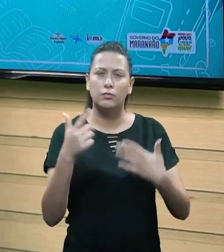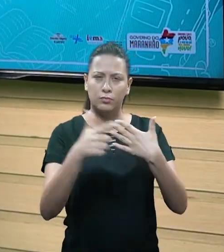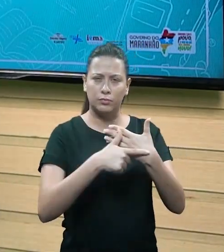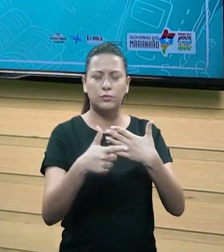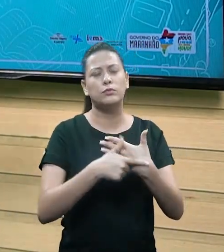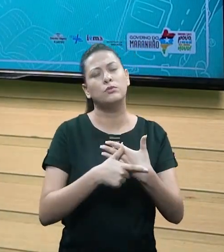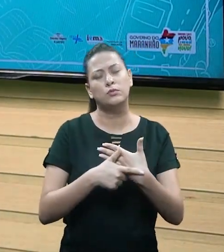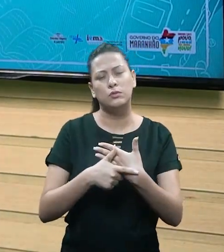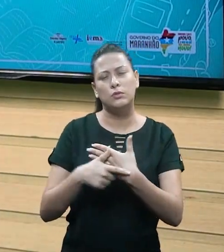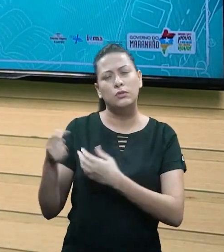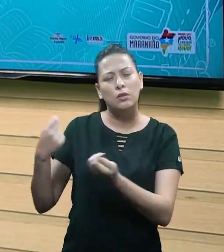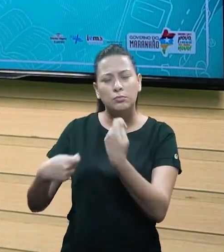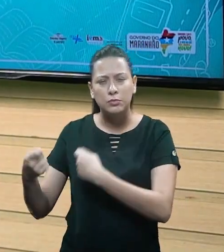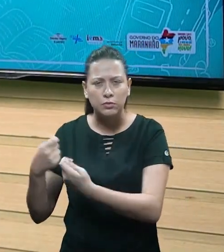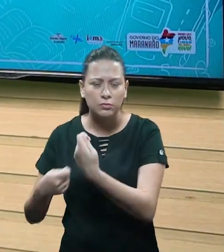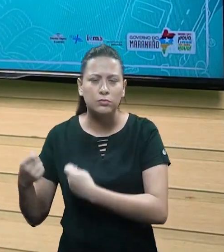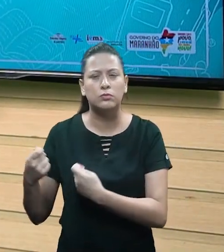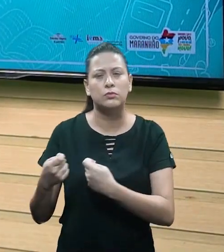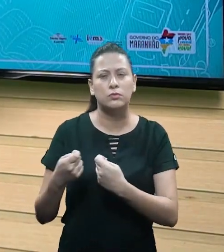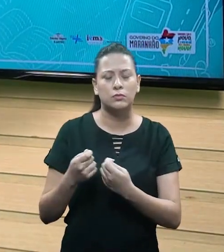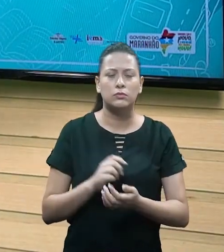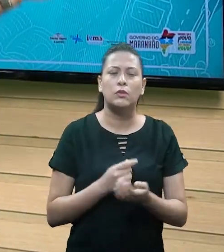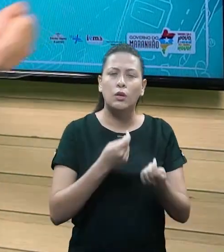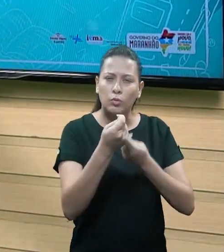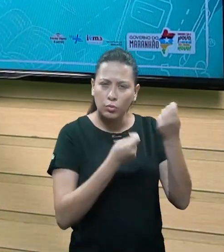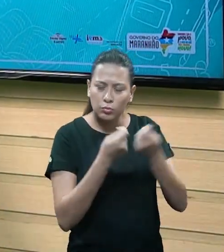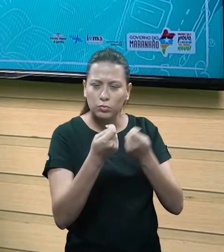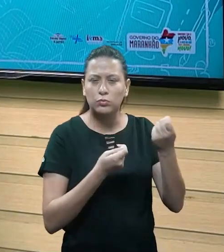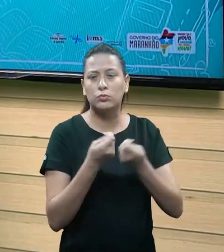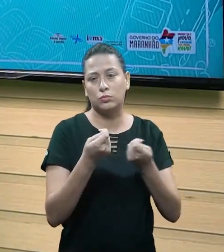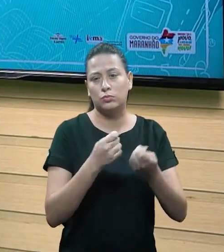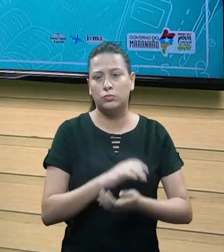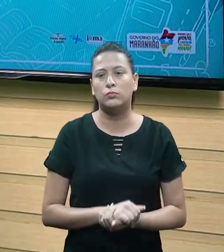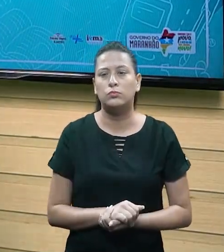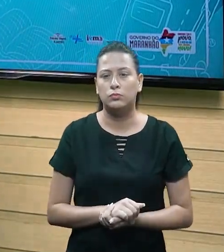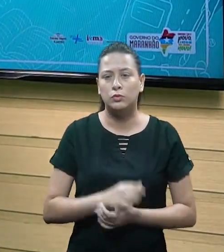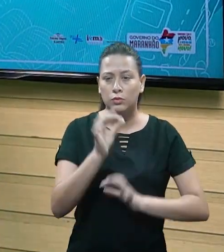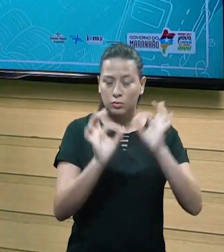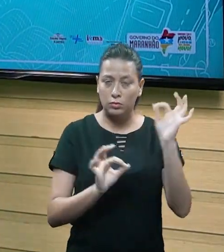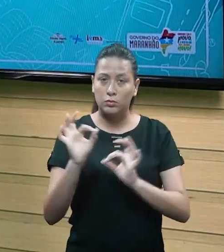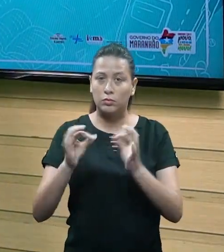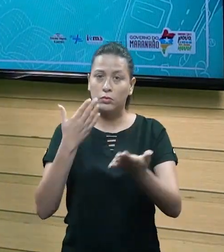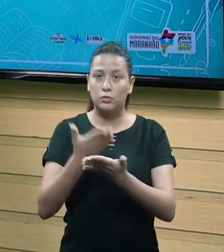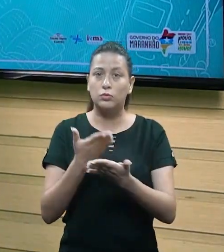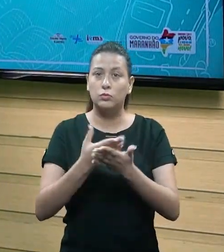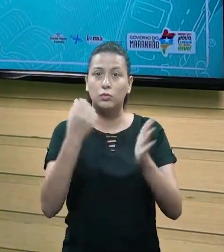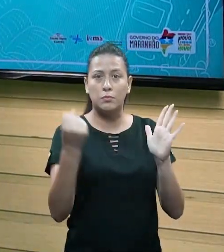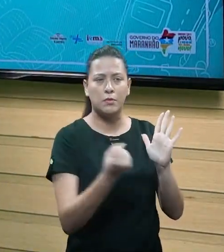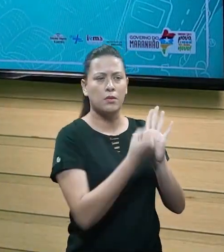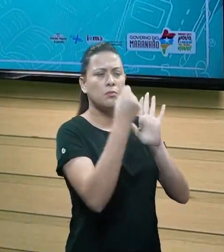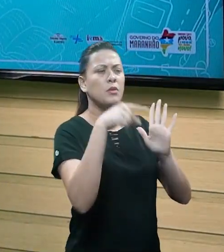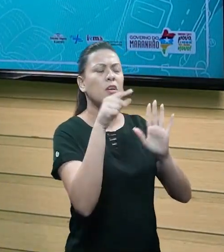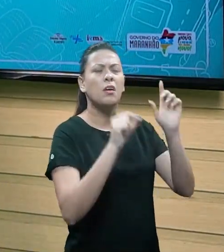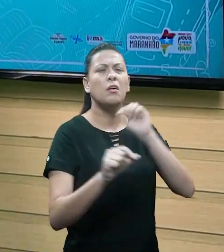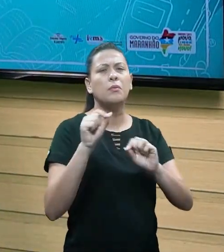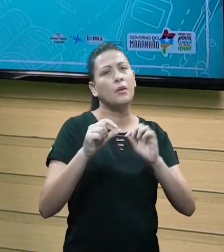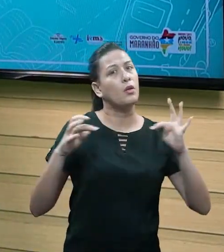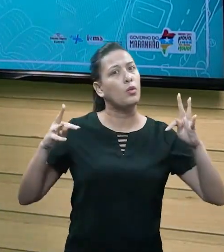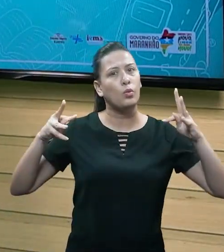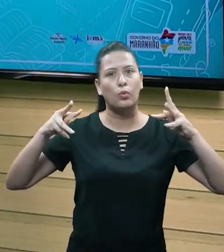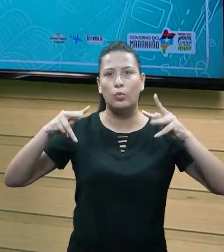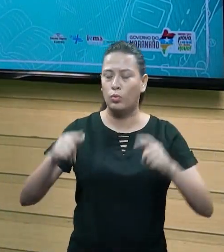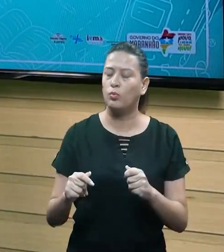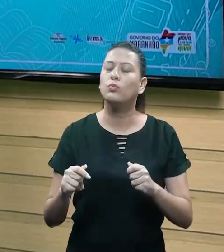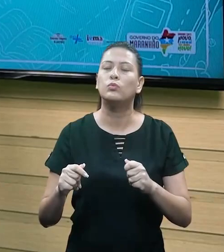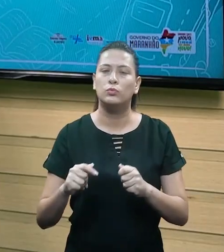administrativas, tá? Todo esse processo de controle, de organização, de estudo e avaliação do patrimônio. O que é patrimônio? tudo que gera a empresa em